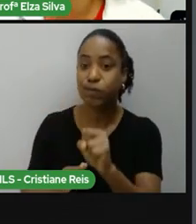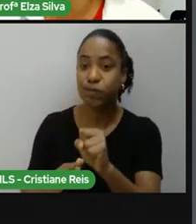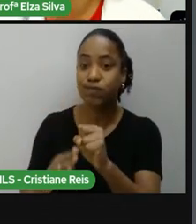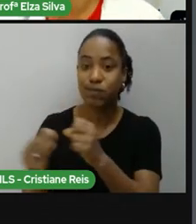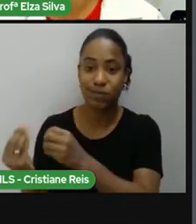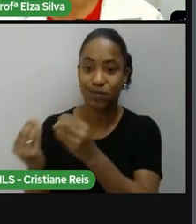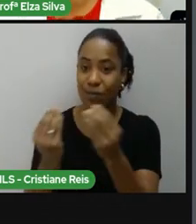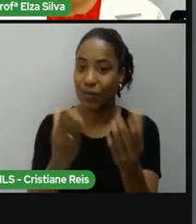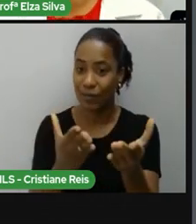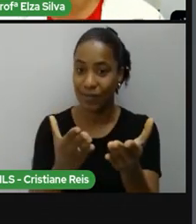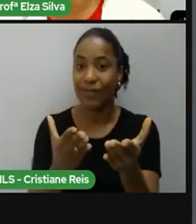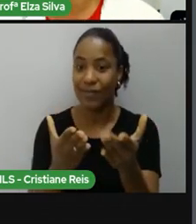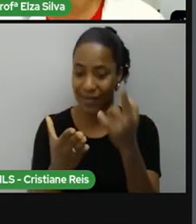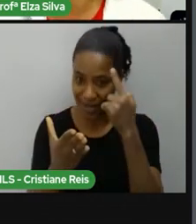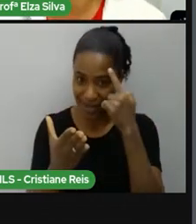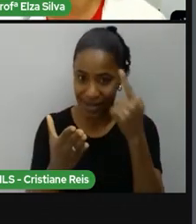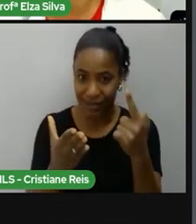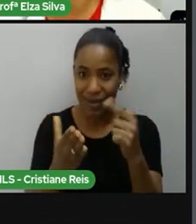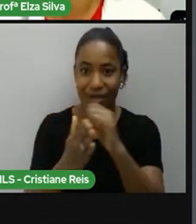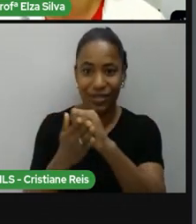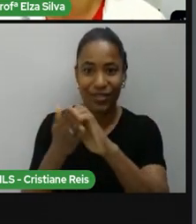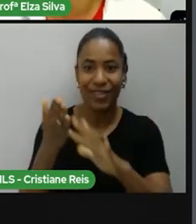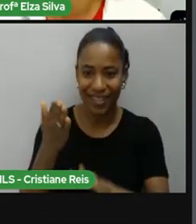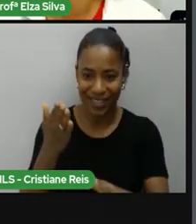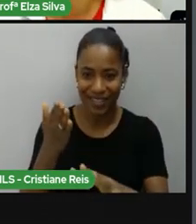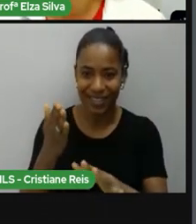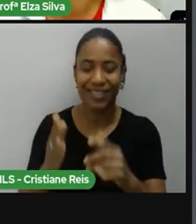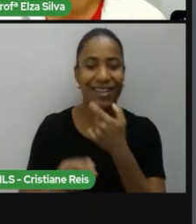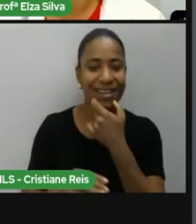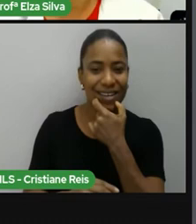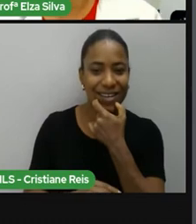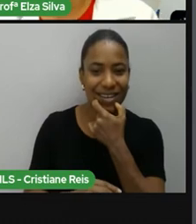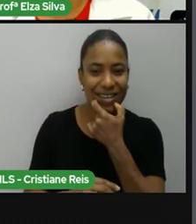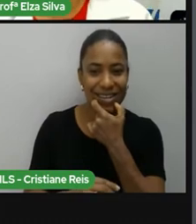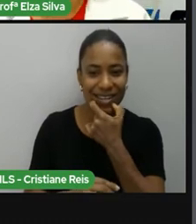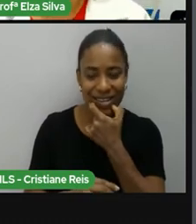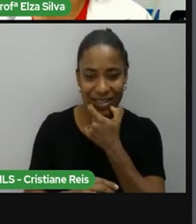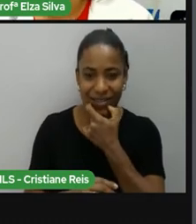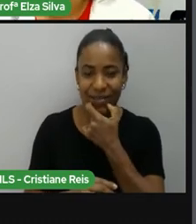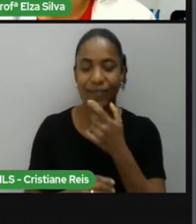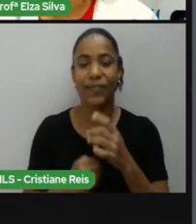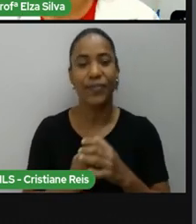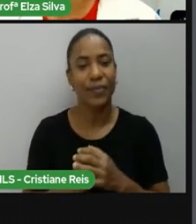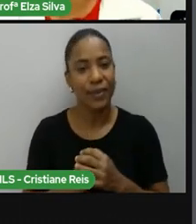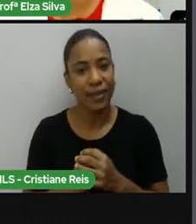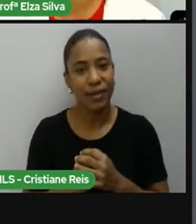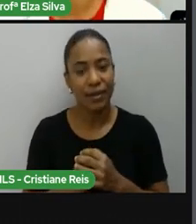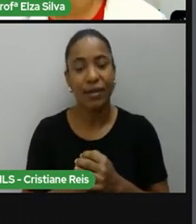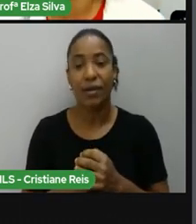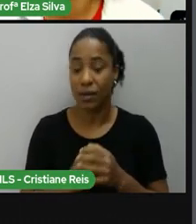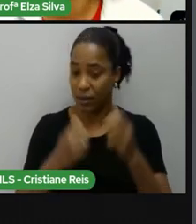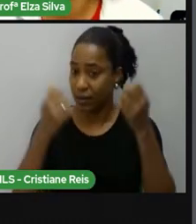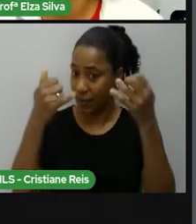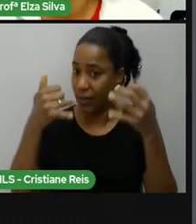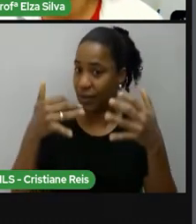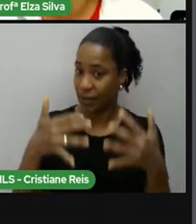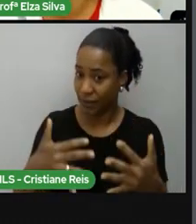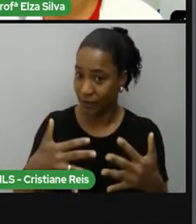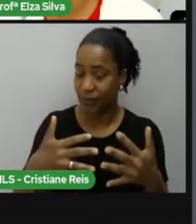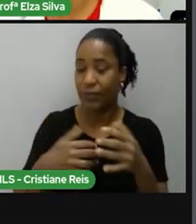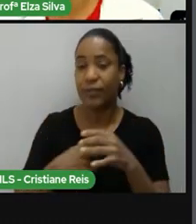essa atividade no espaço da língua inglesa e ela diz assim Em ambos os materiais